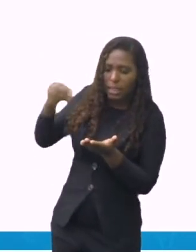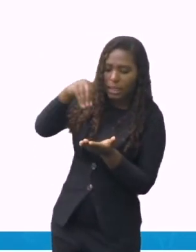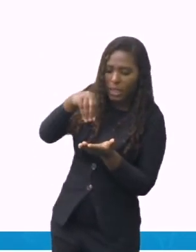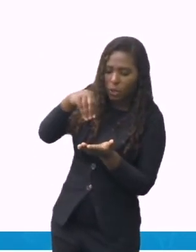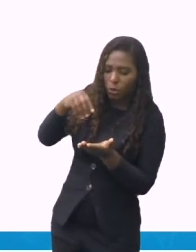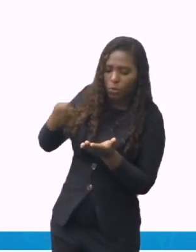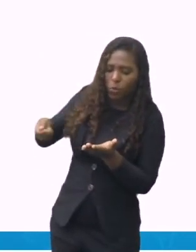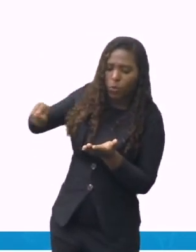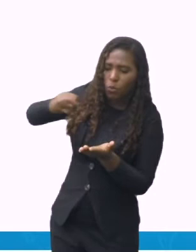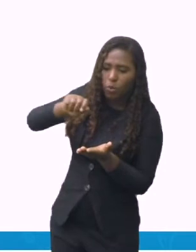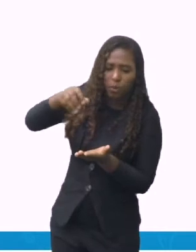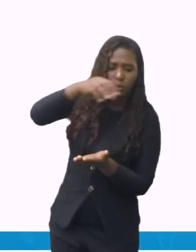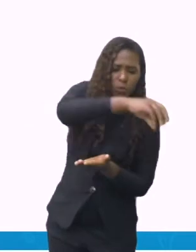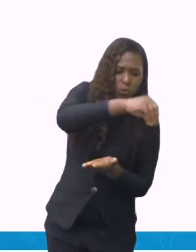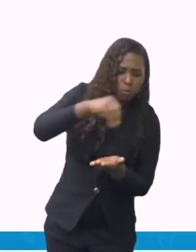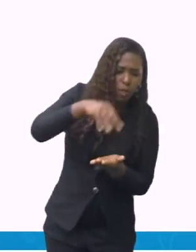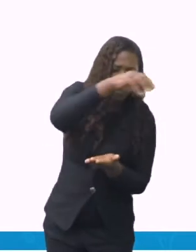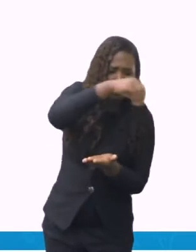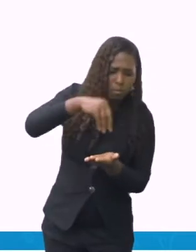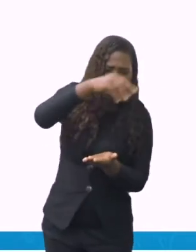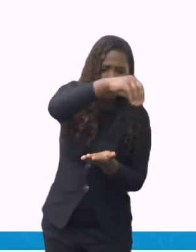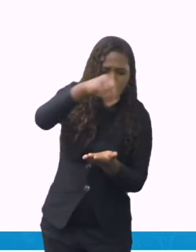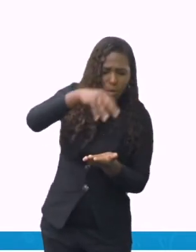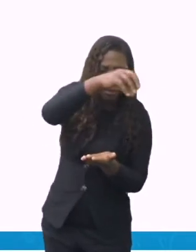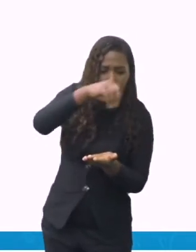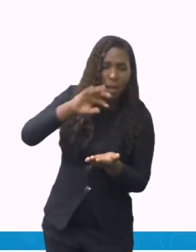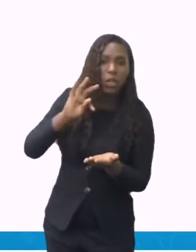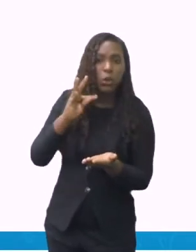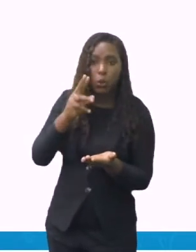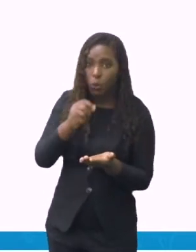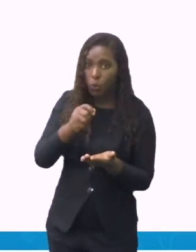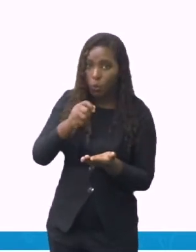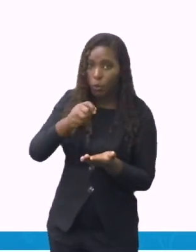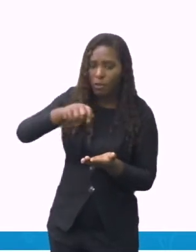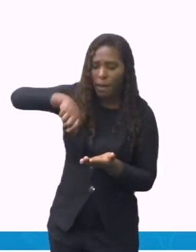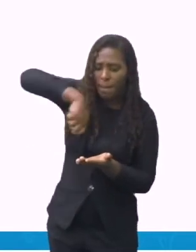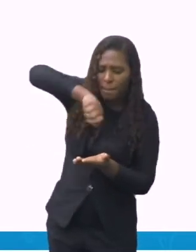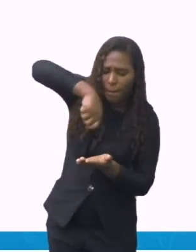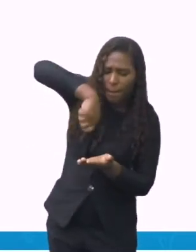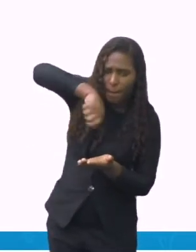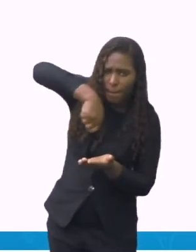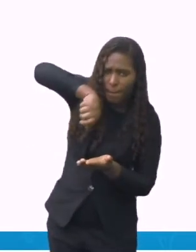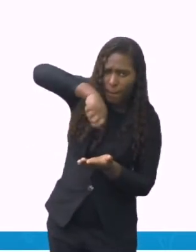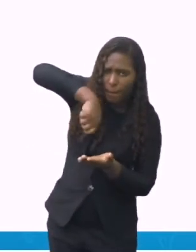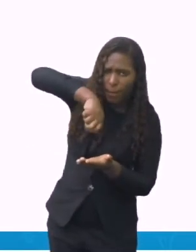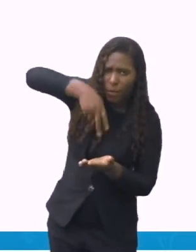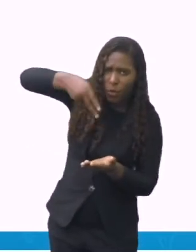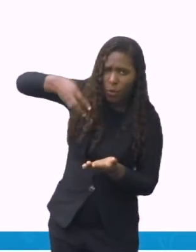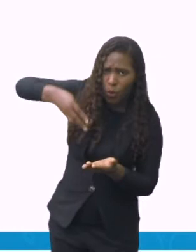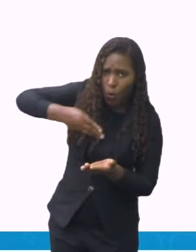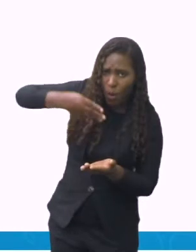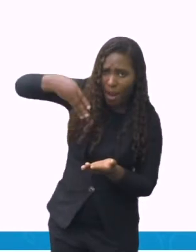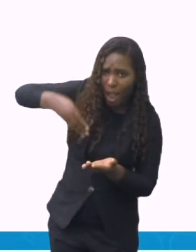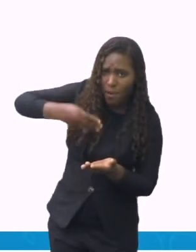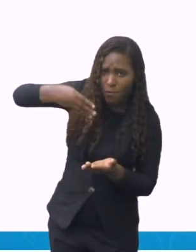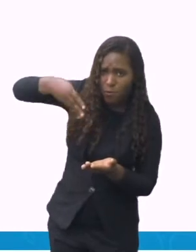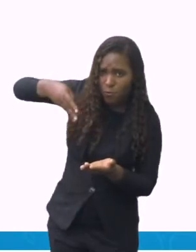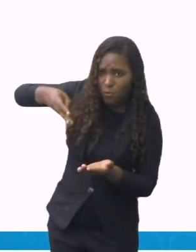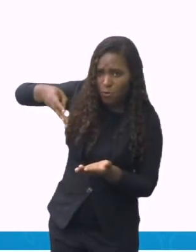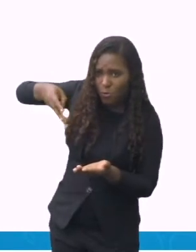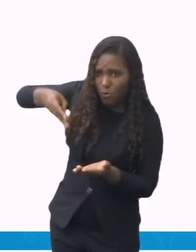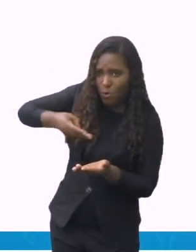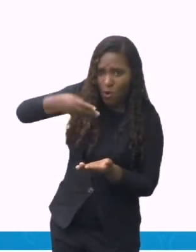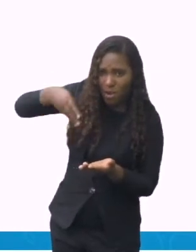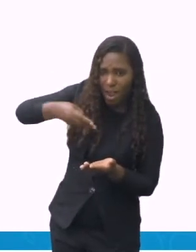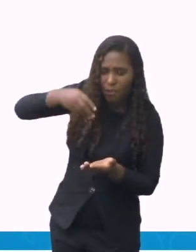se pediu lá na receita dentro da caneca e bater aí. Eu não vou ler todas as partes aqui